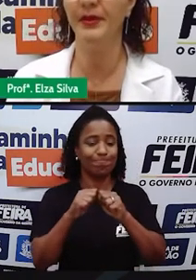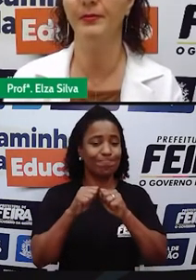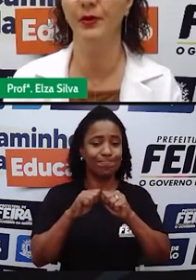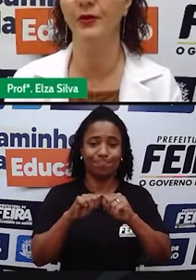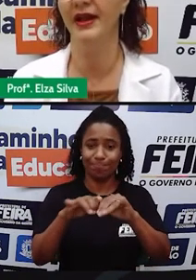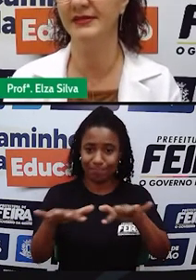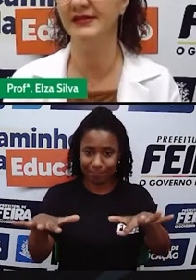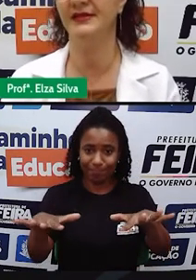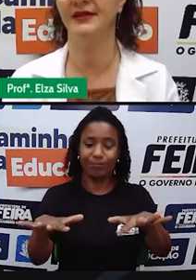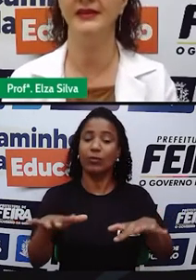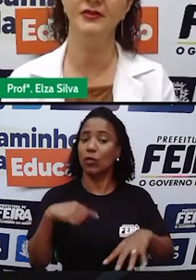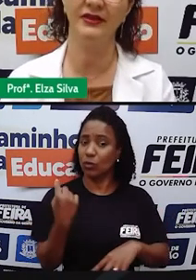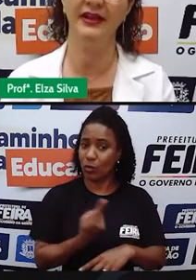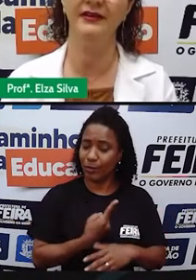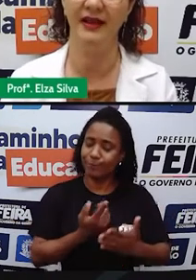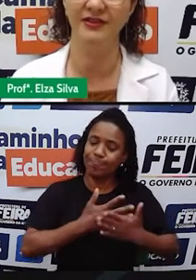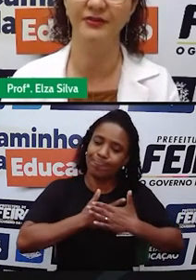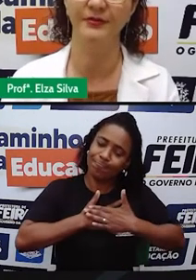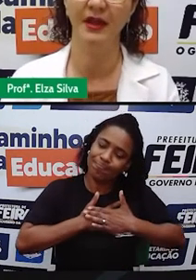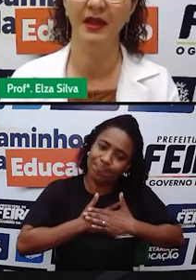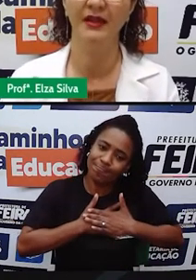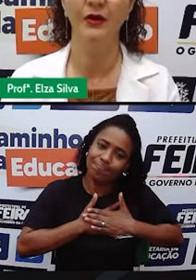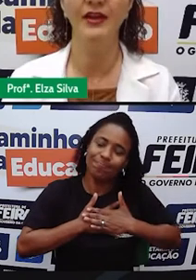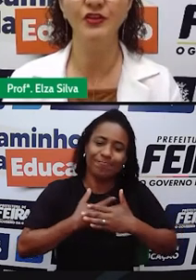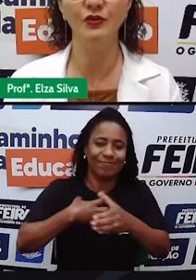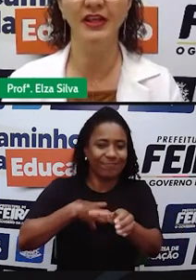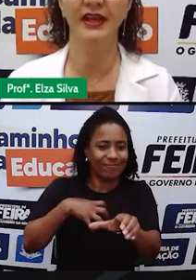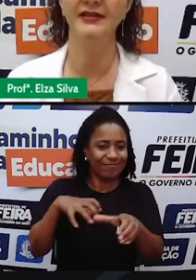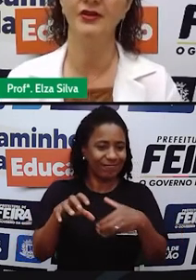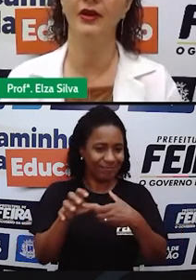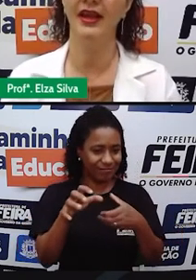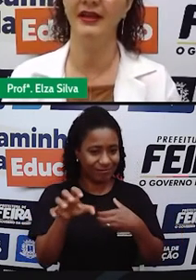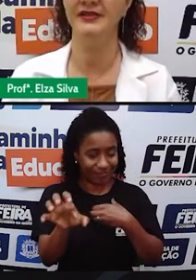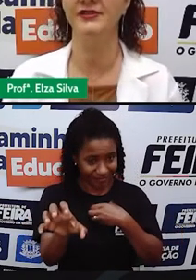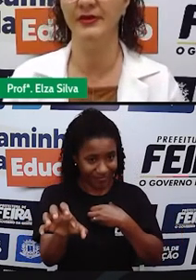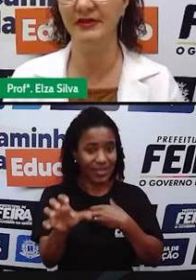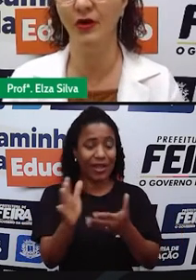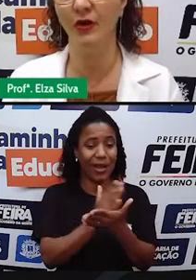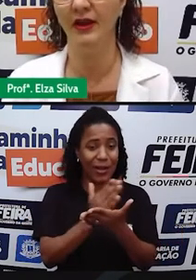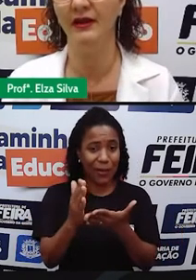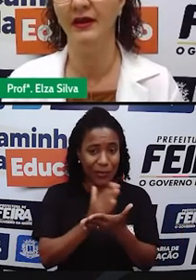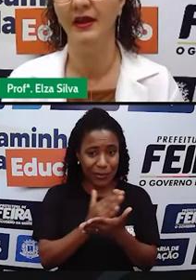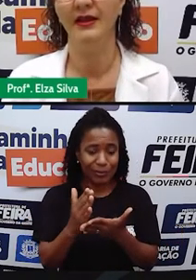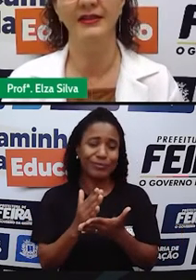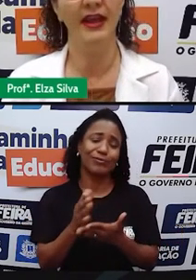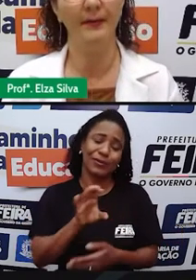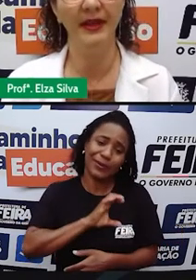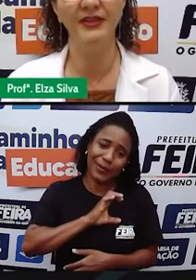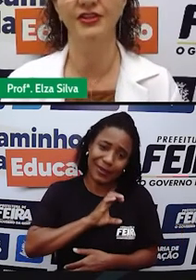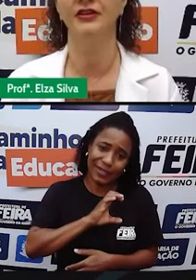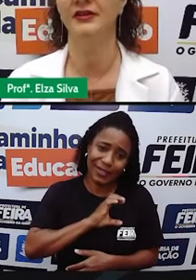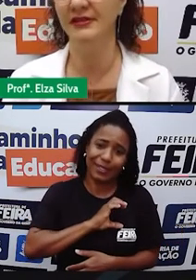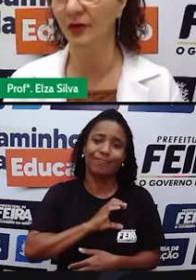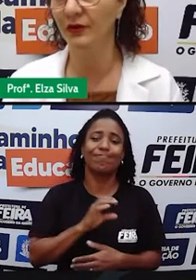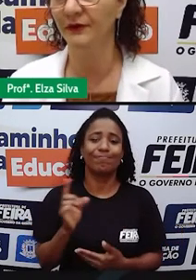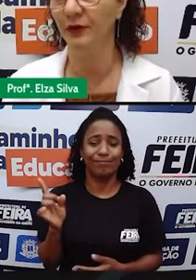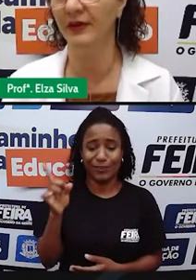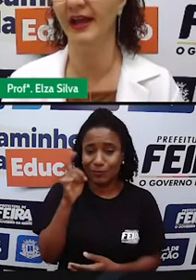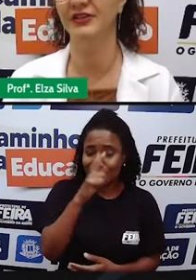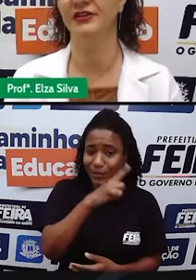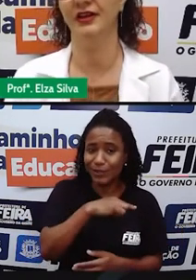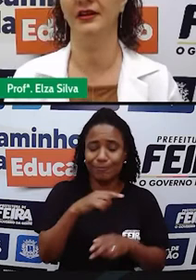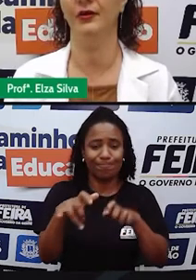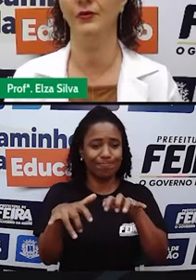sempre bom exercitar solidariedade. Então, ajude aqueles colegas de sua escola que, de repente, estão com